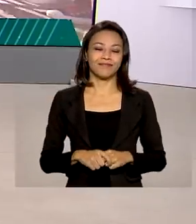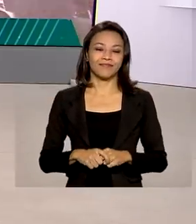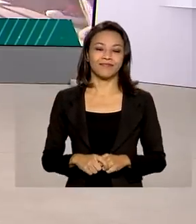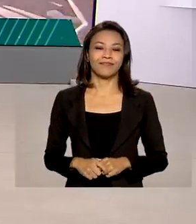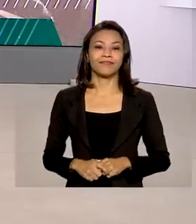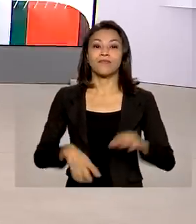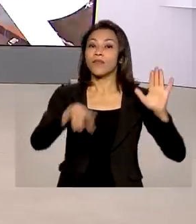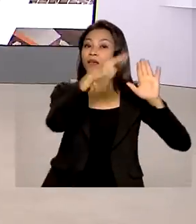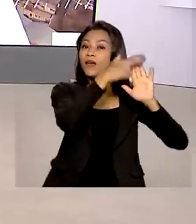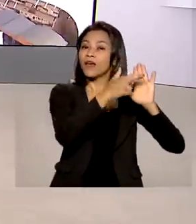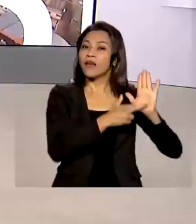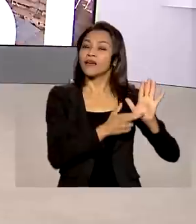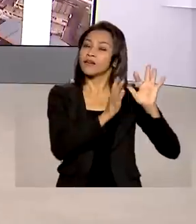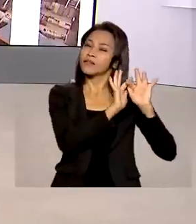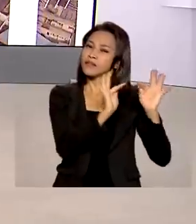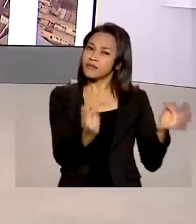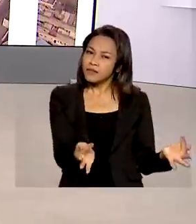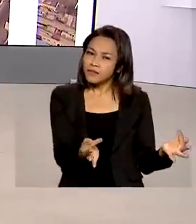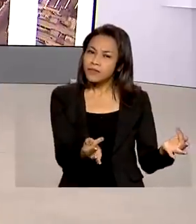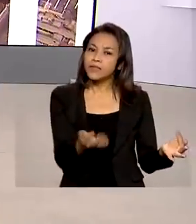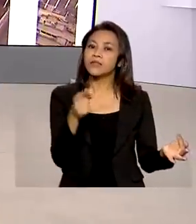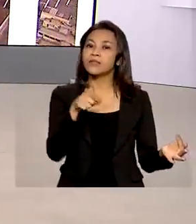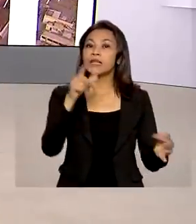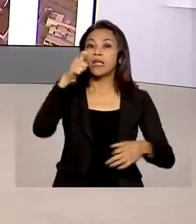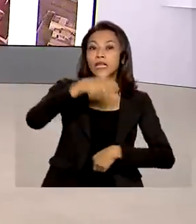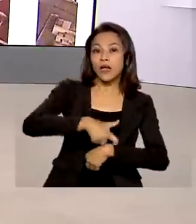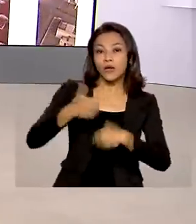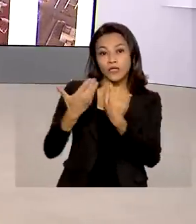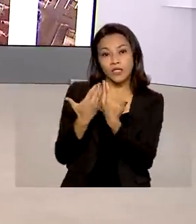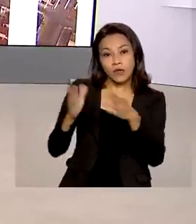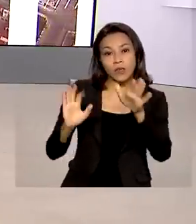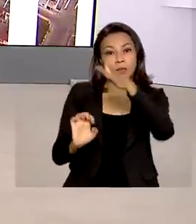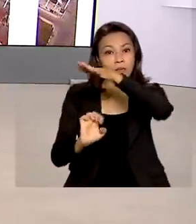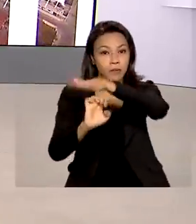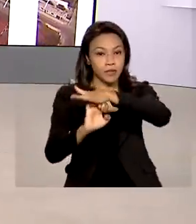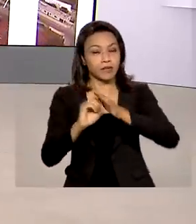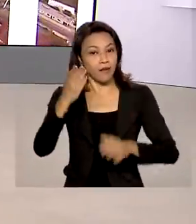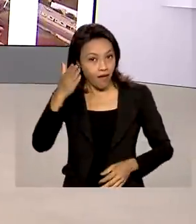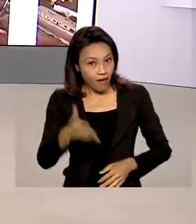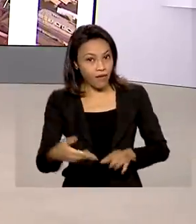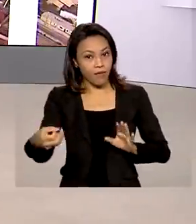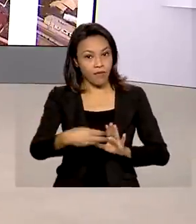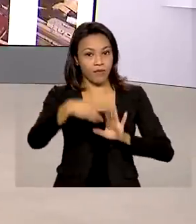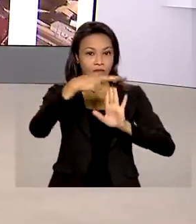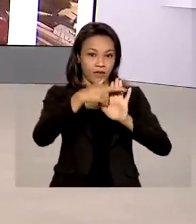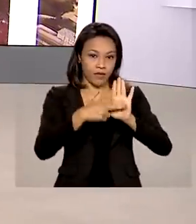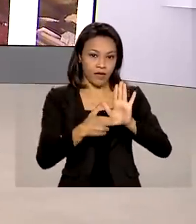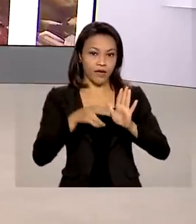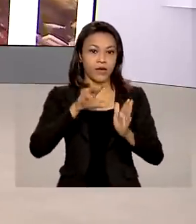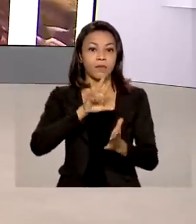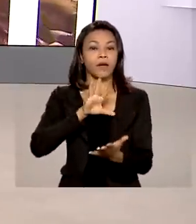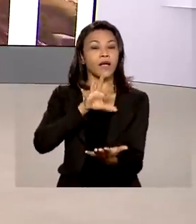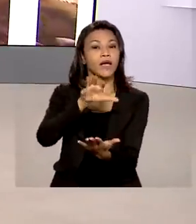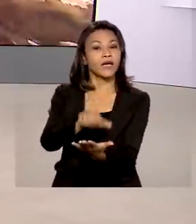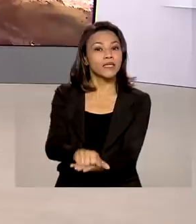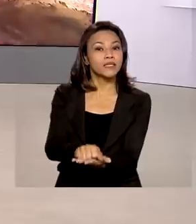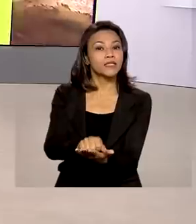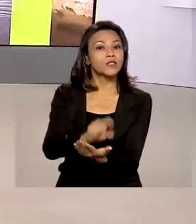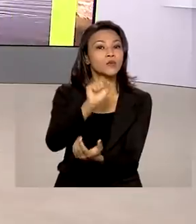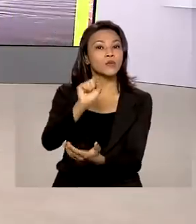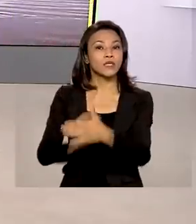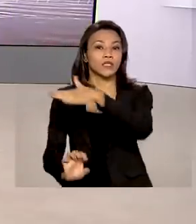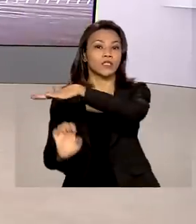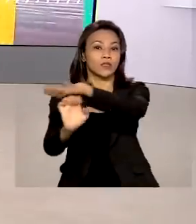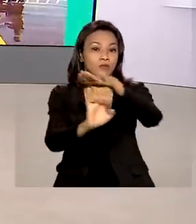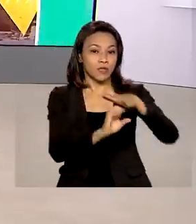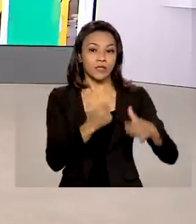Normas mais simples e modernas na hora de abrir um negócio. É o que prevê uma nova regra para o registro público de empresas,